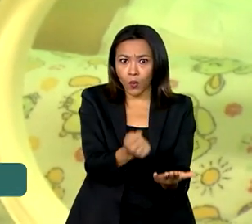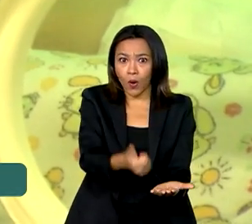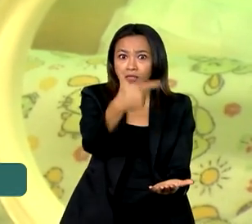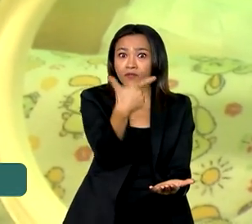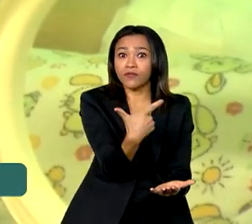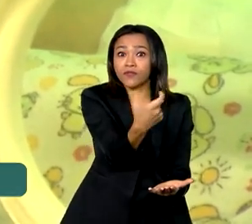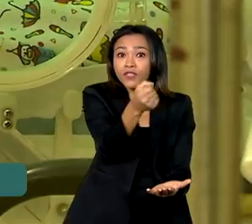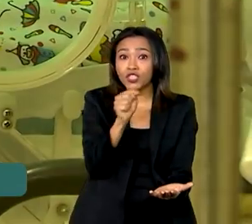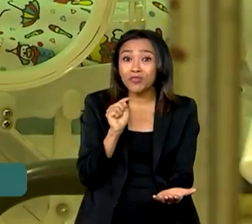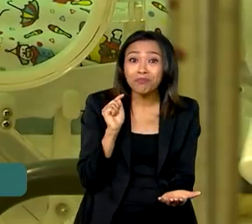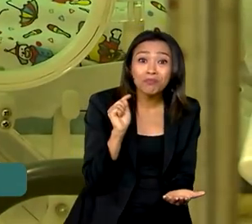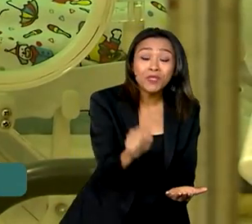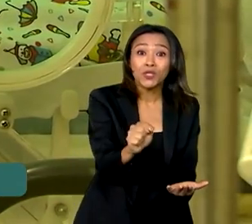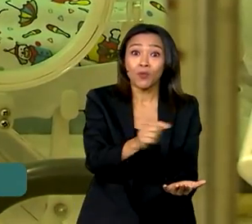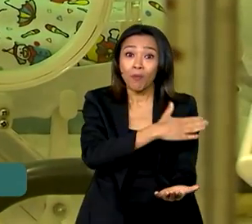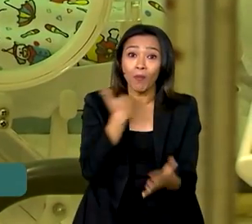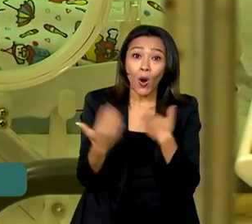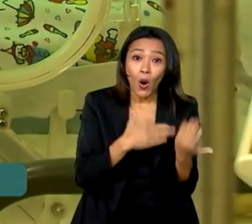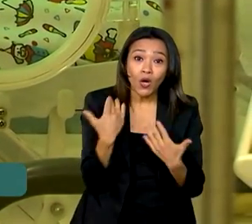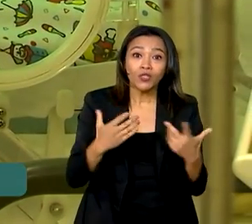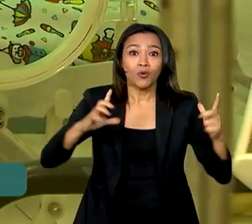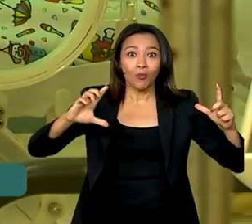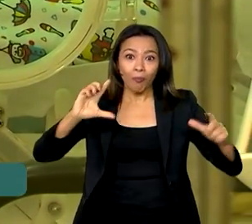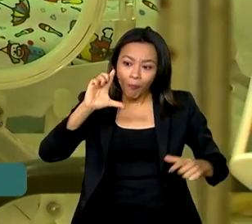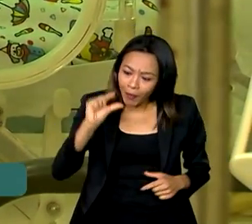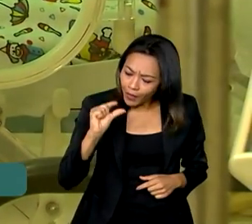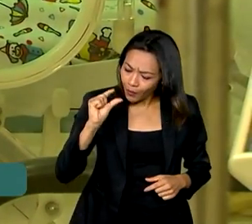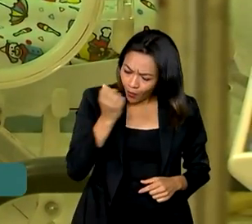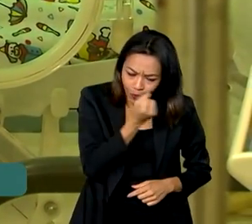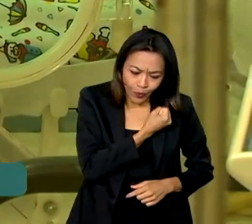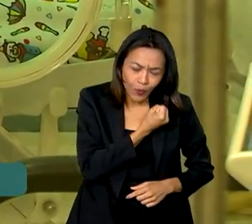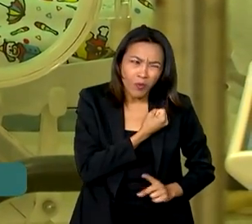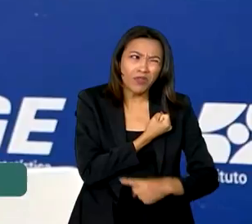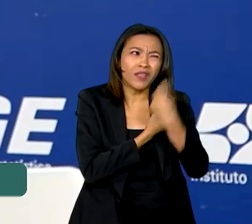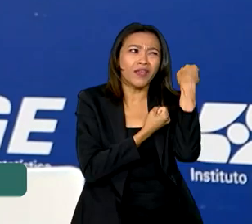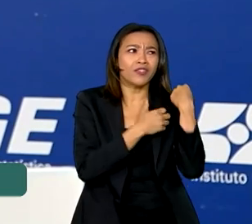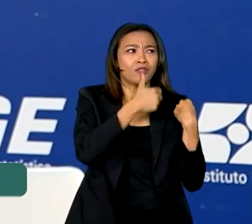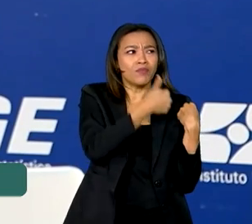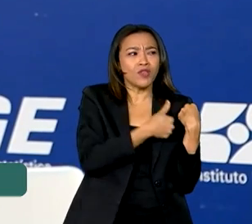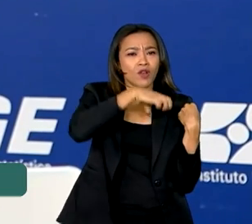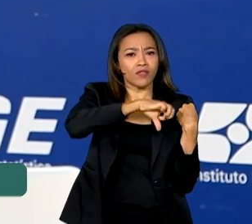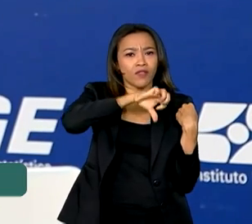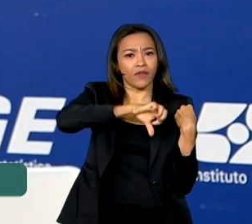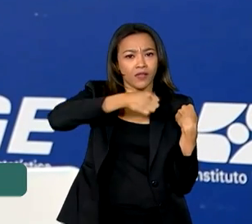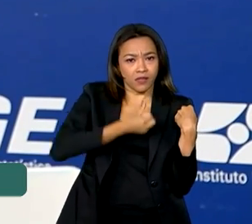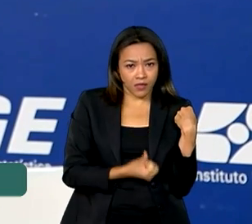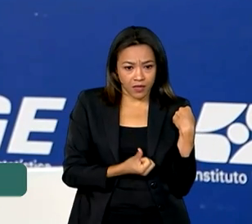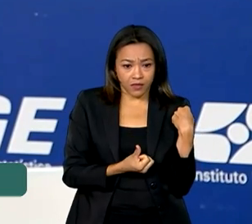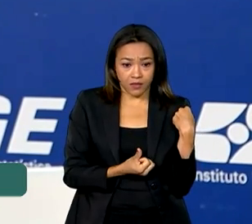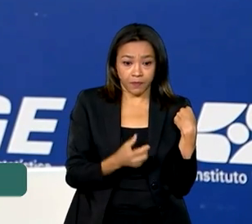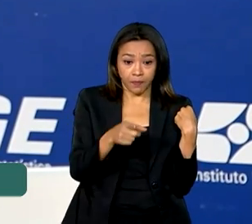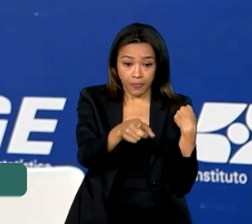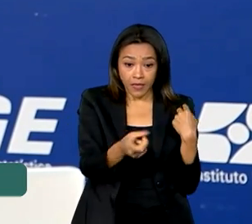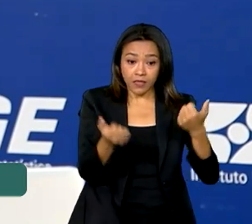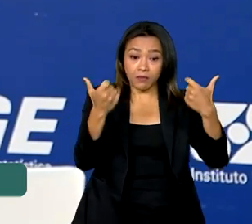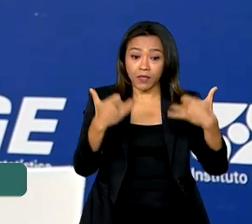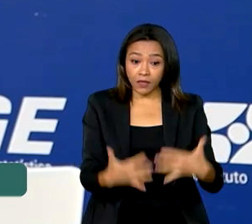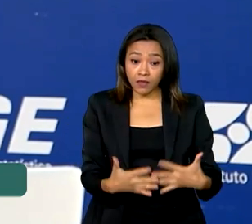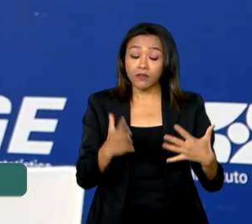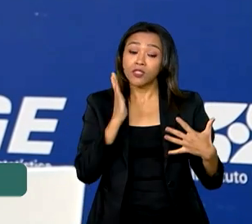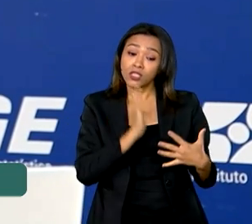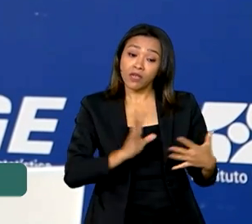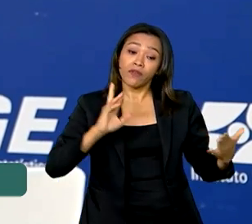mortes, o menor número da série histórica desde 1996. E o aumento da esperança de vida já veio há algum tempo.